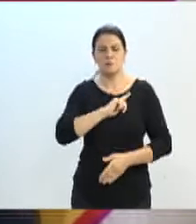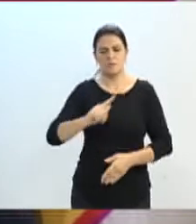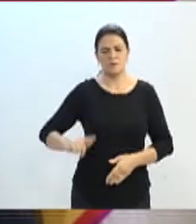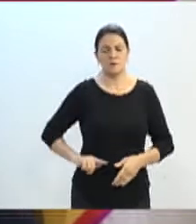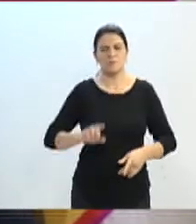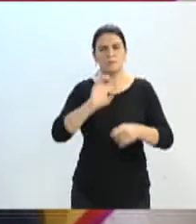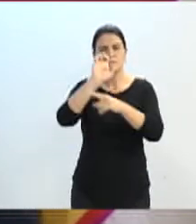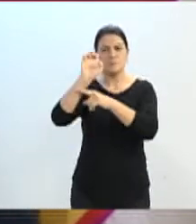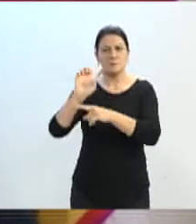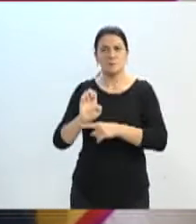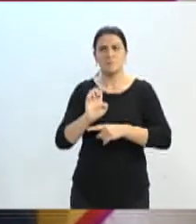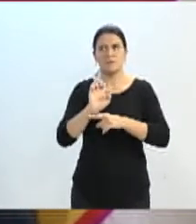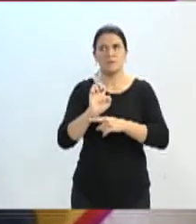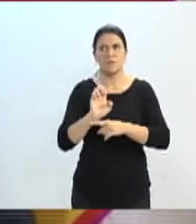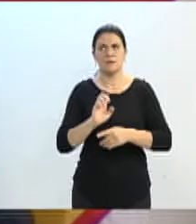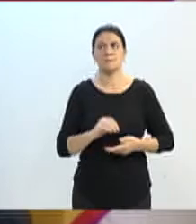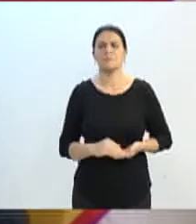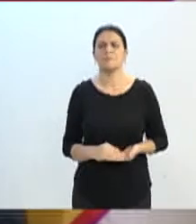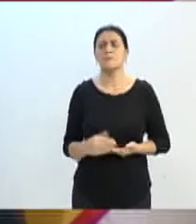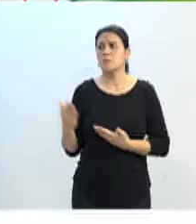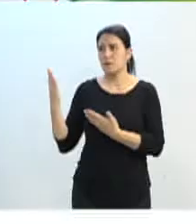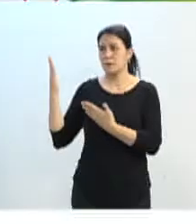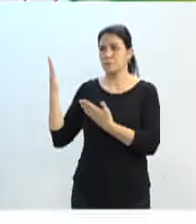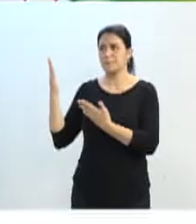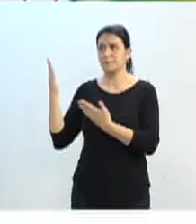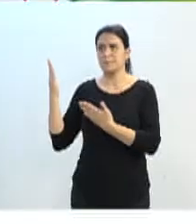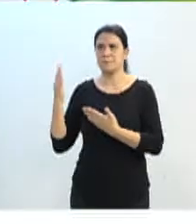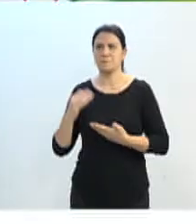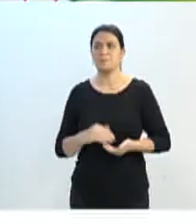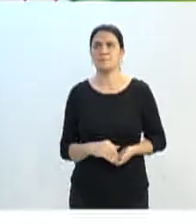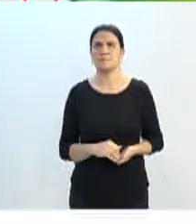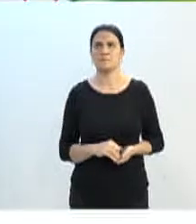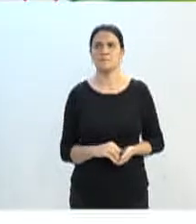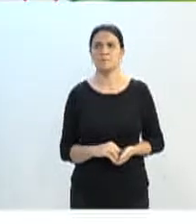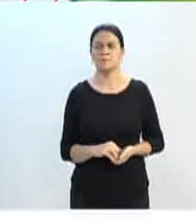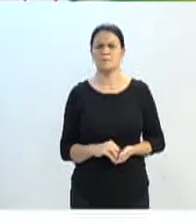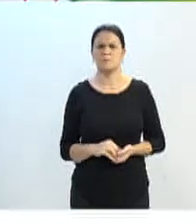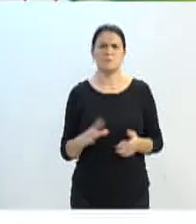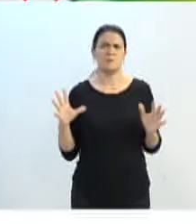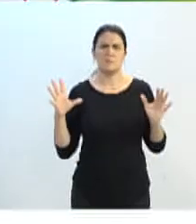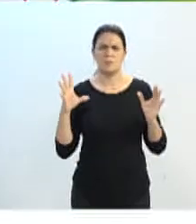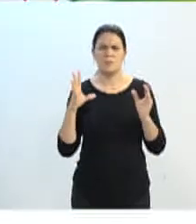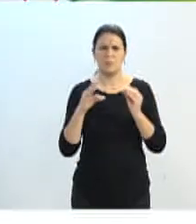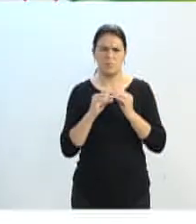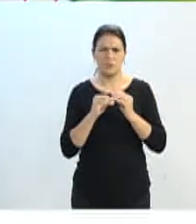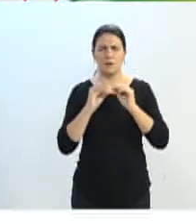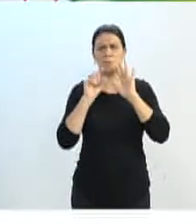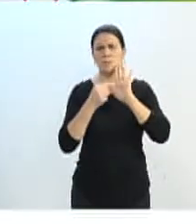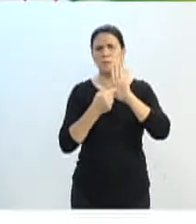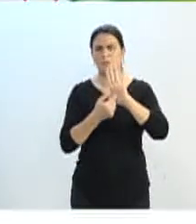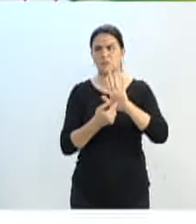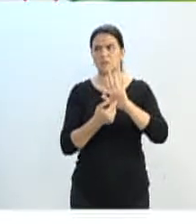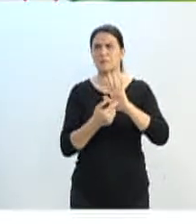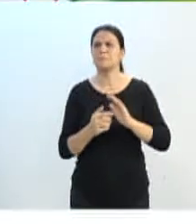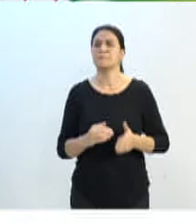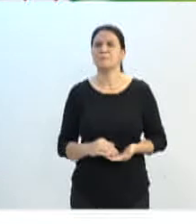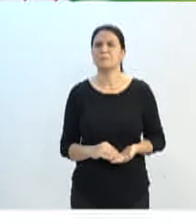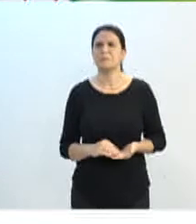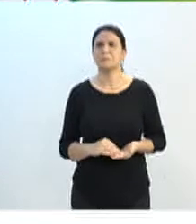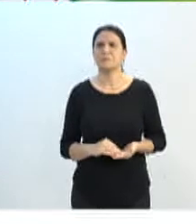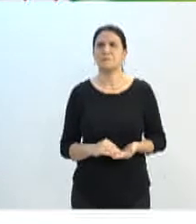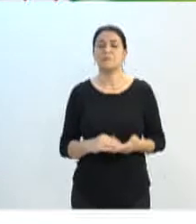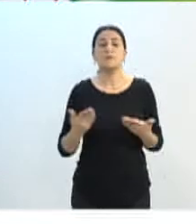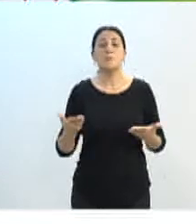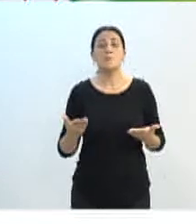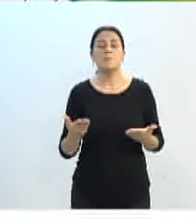Eu pediria, por favor, que projetasse, eu vou fazer uma breve apresentação. Então, é uma oportunidade de ensino